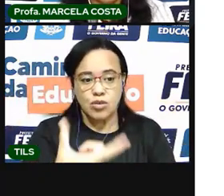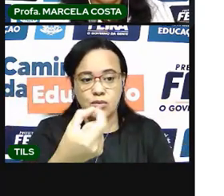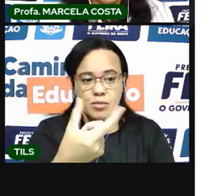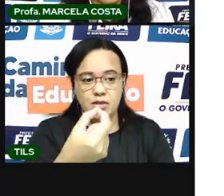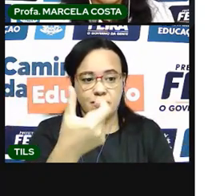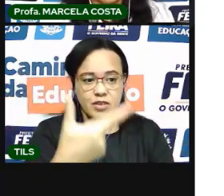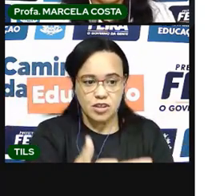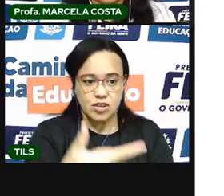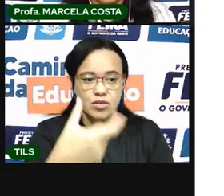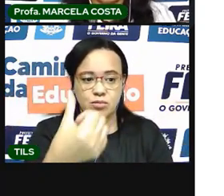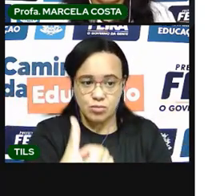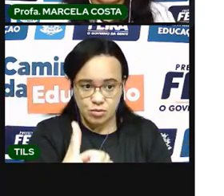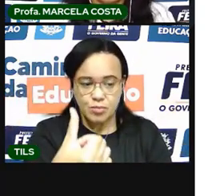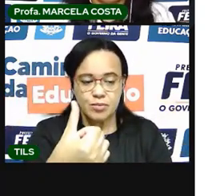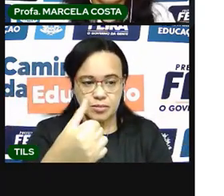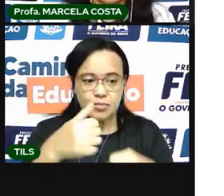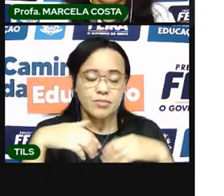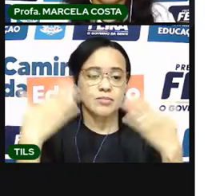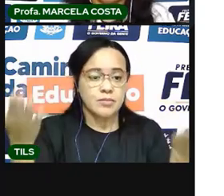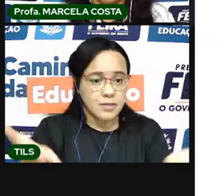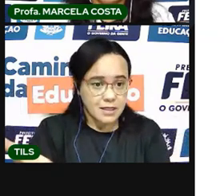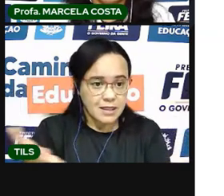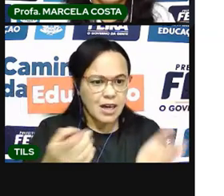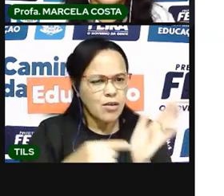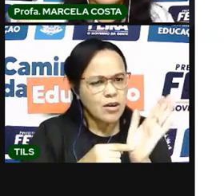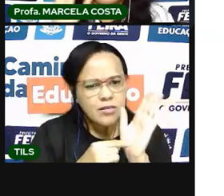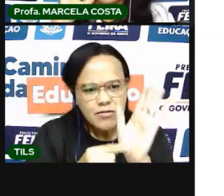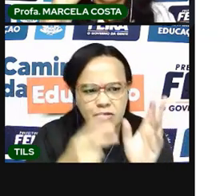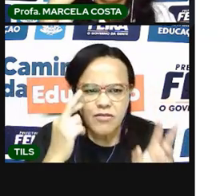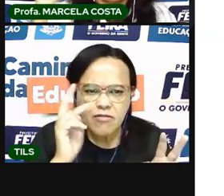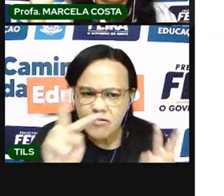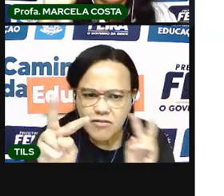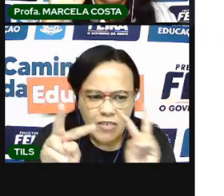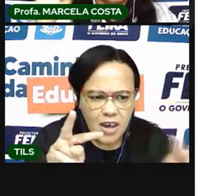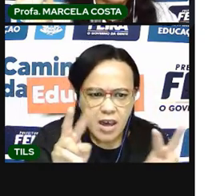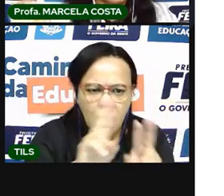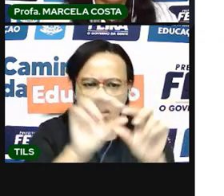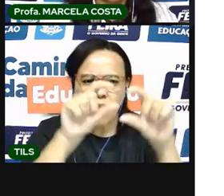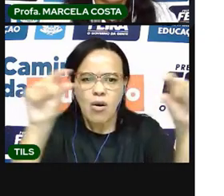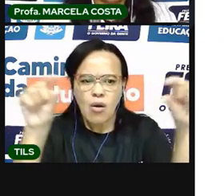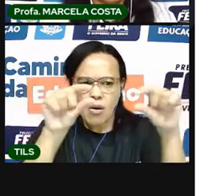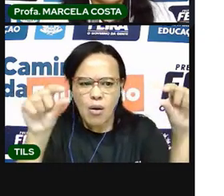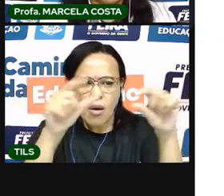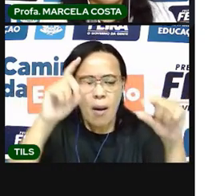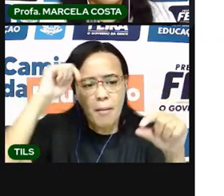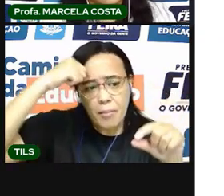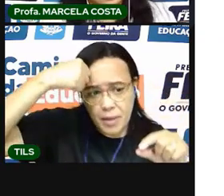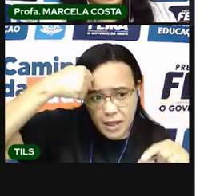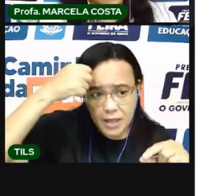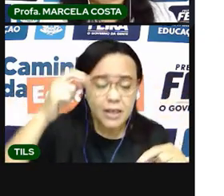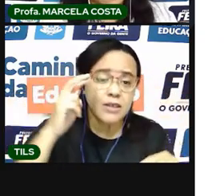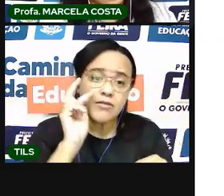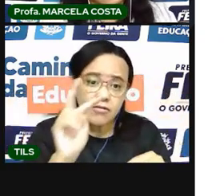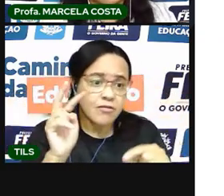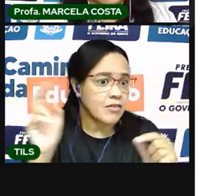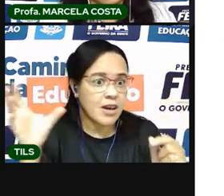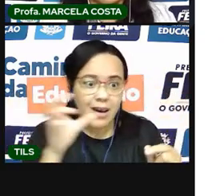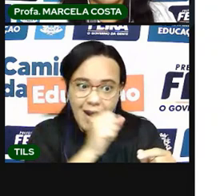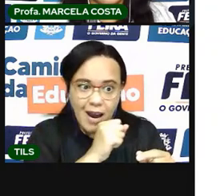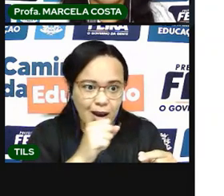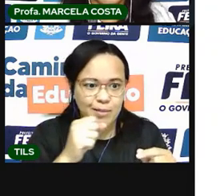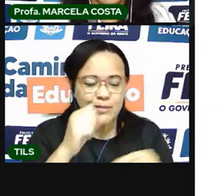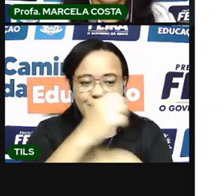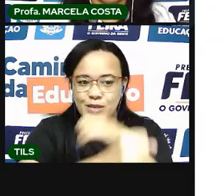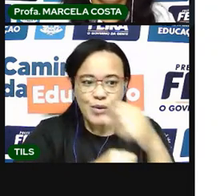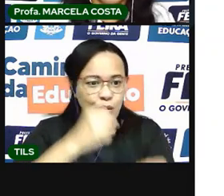2021. E a gente identifica logo no início, lá na parte de cima do calendário, gente vê qual é o ano. Então, ó,